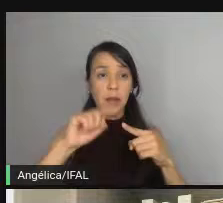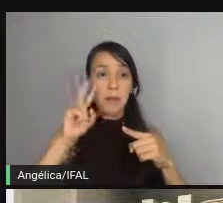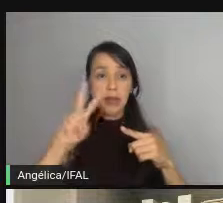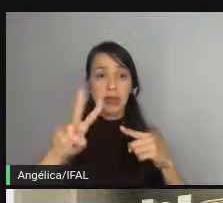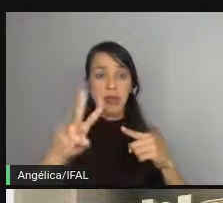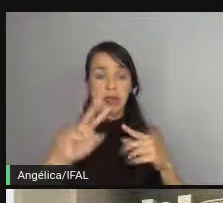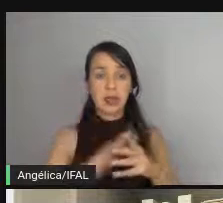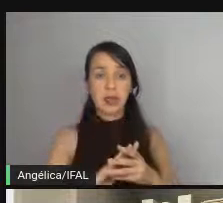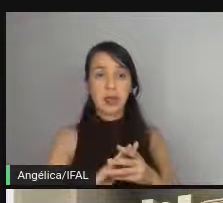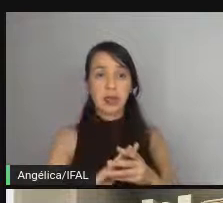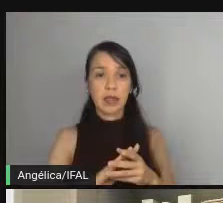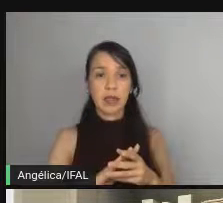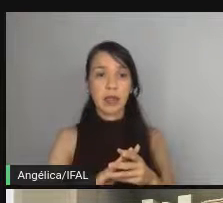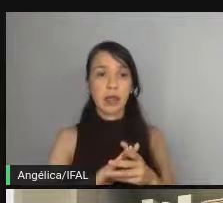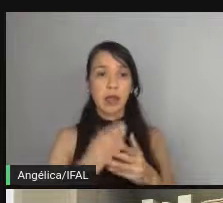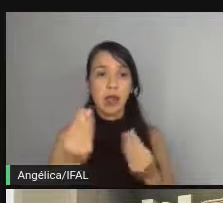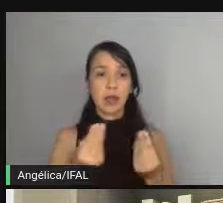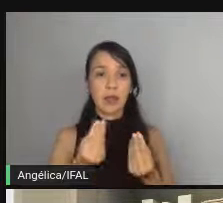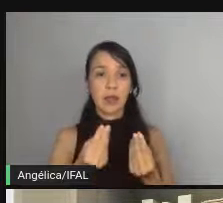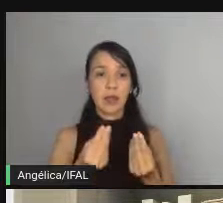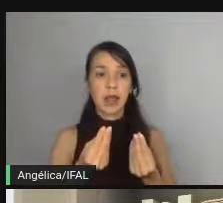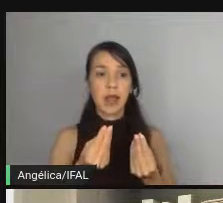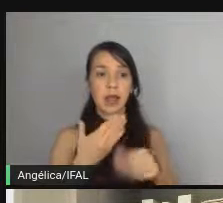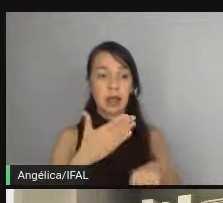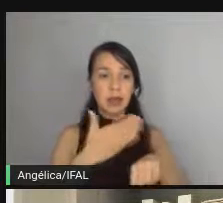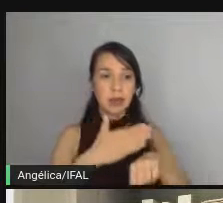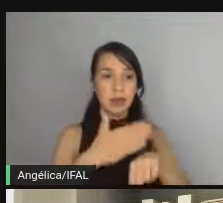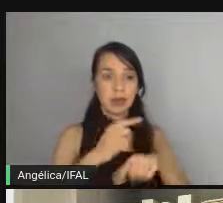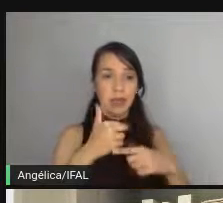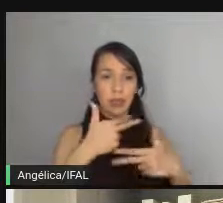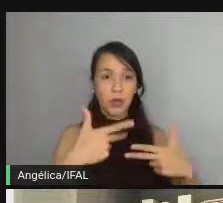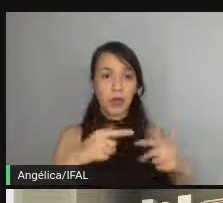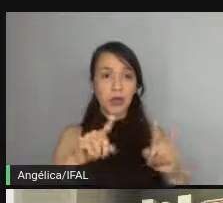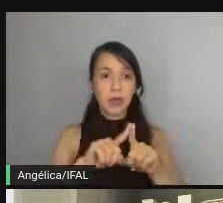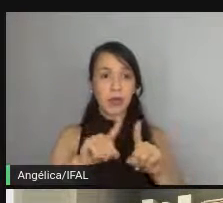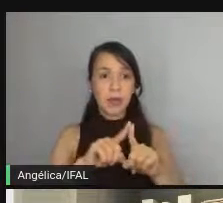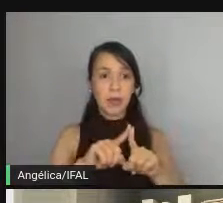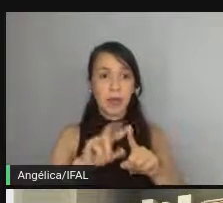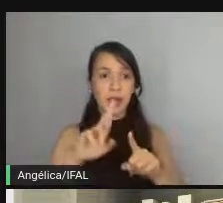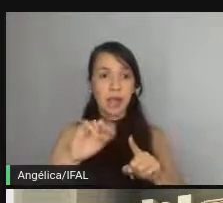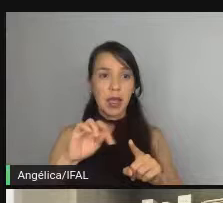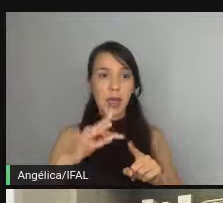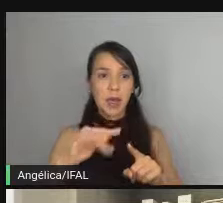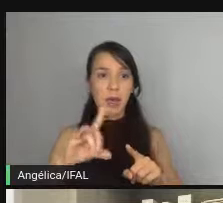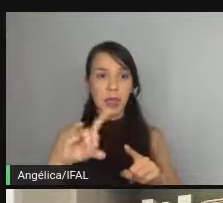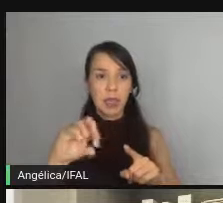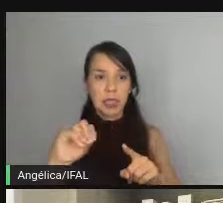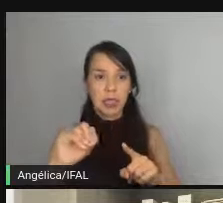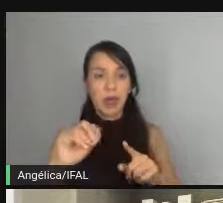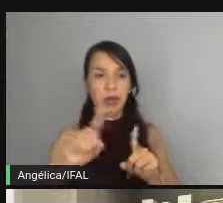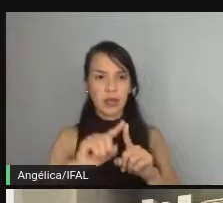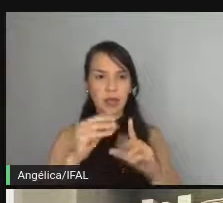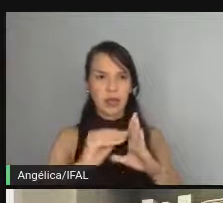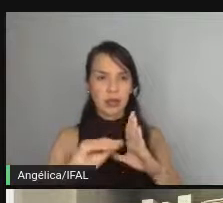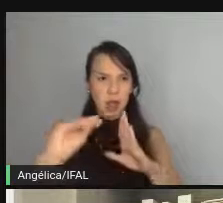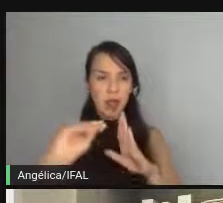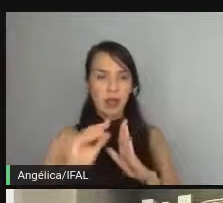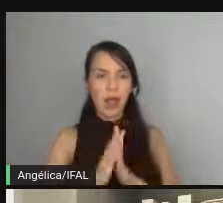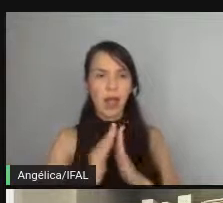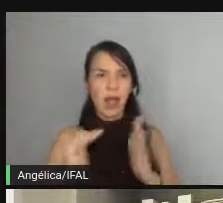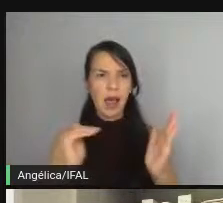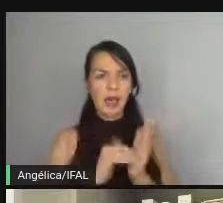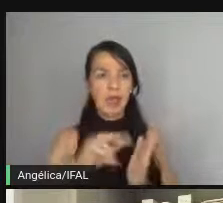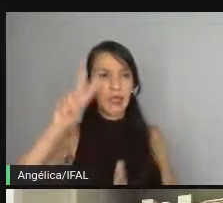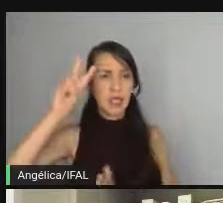é botar no GitHub ativar um GitHub Action no repositório pessoal que eu vou estar publicando no máximo até